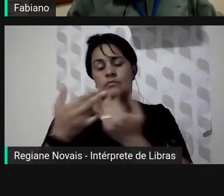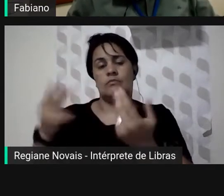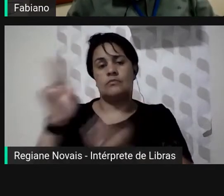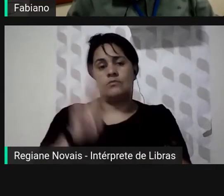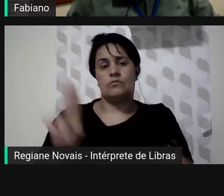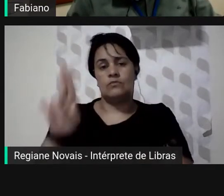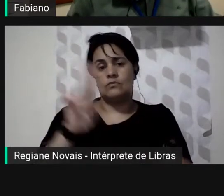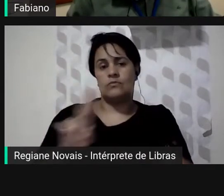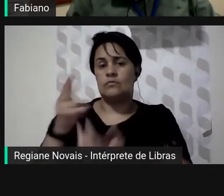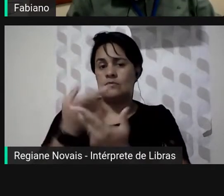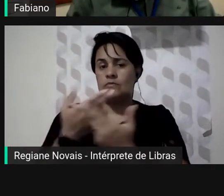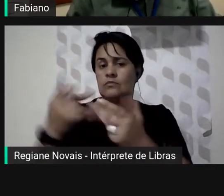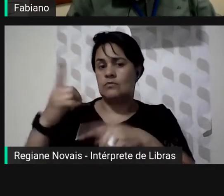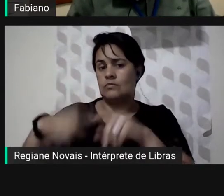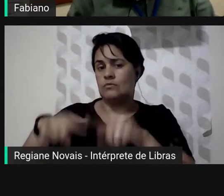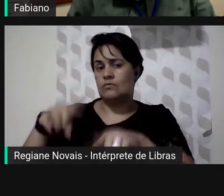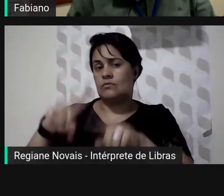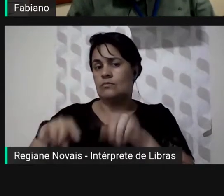recursos mais